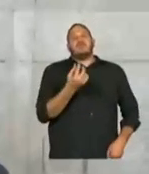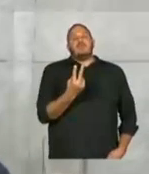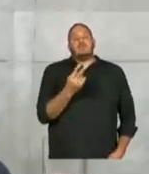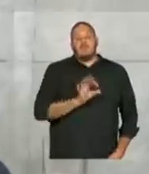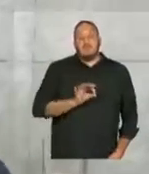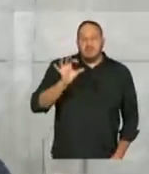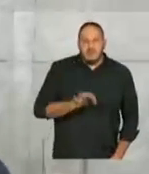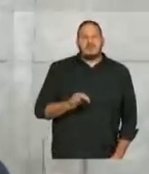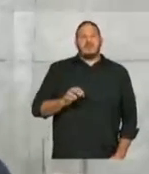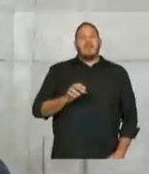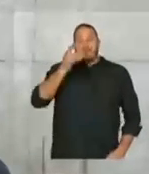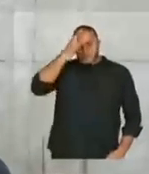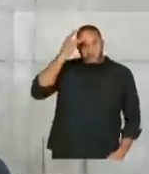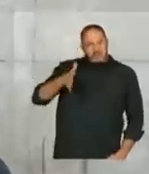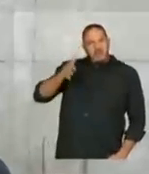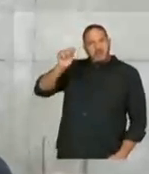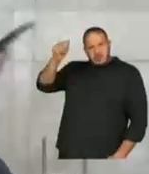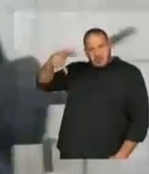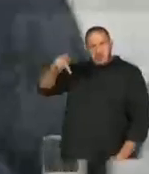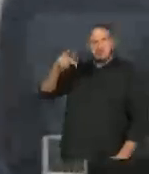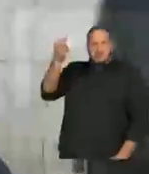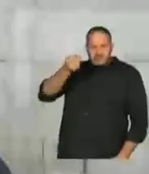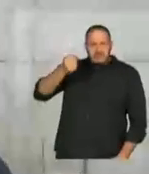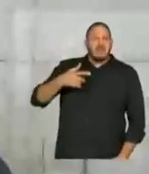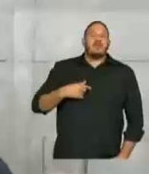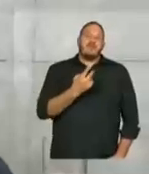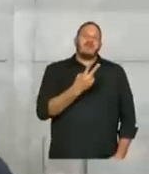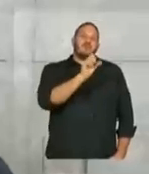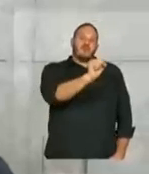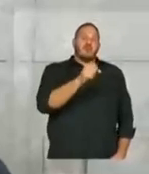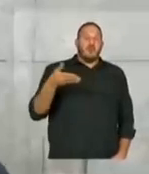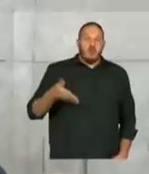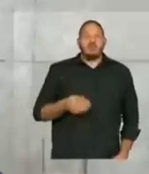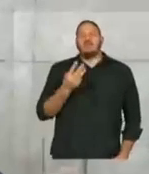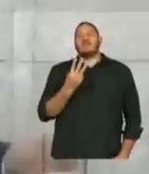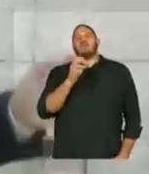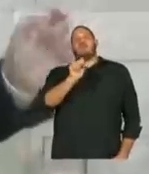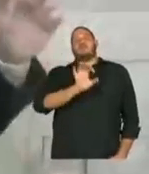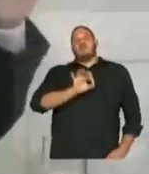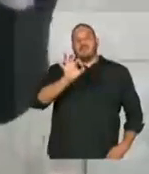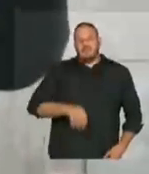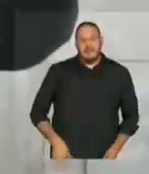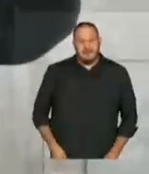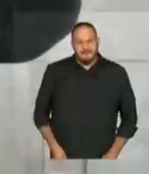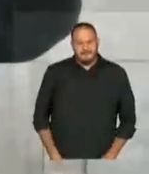Os inativos eram 28%, hoje são 38%.